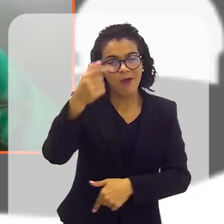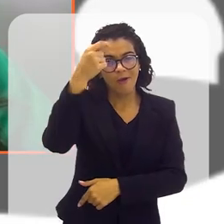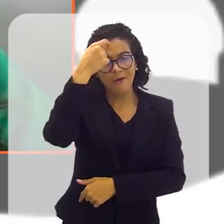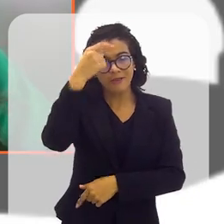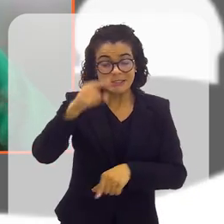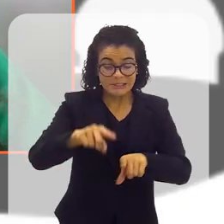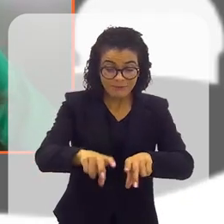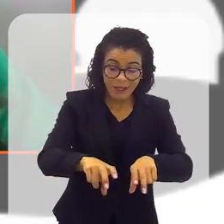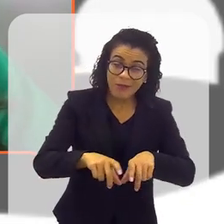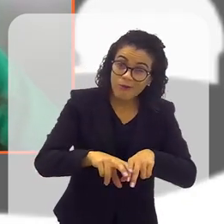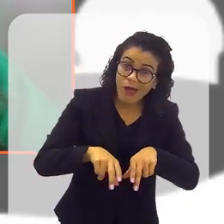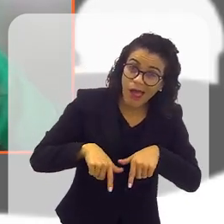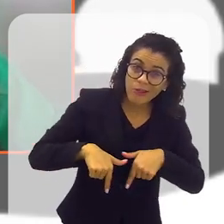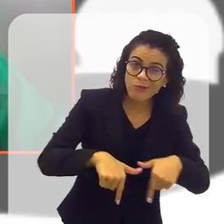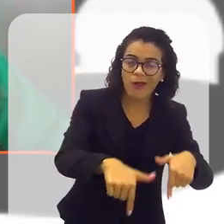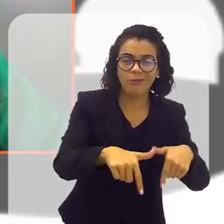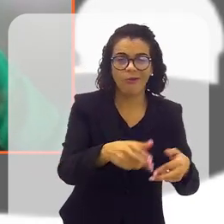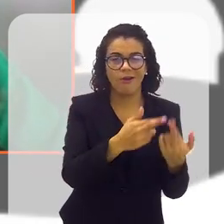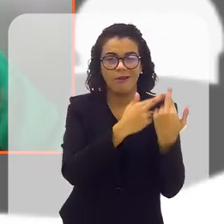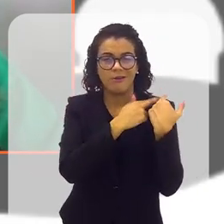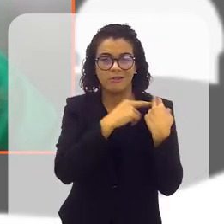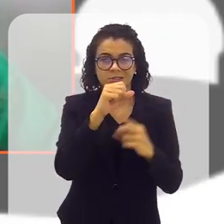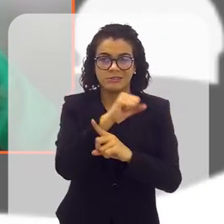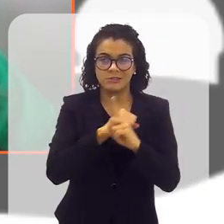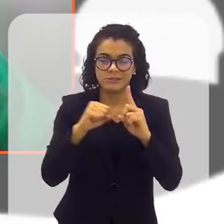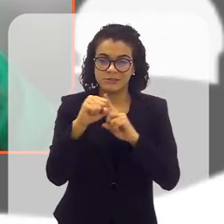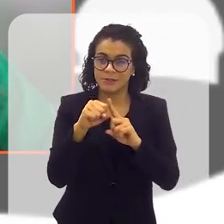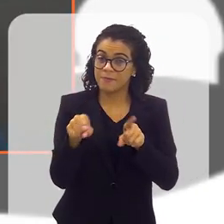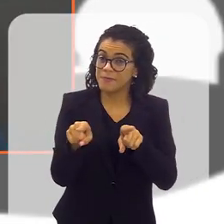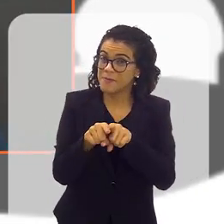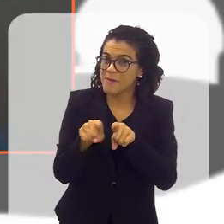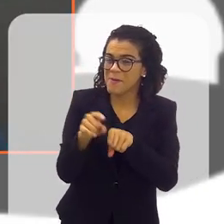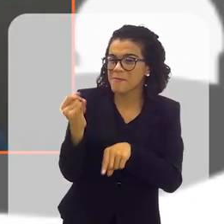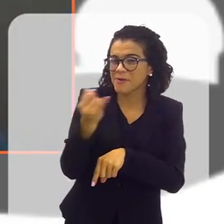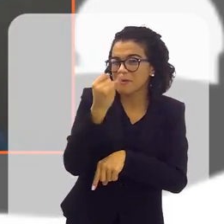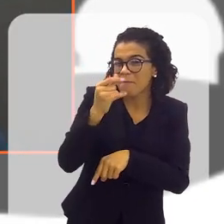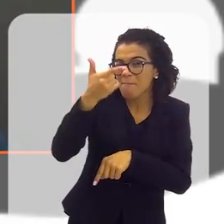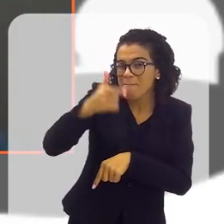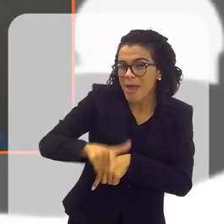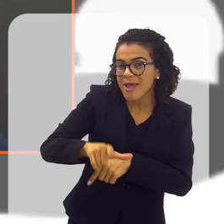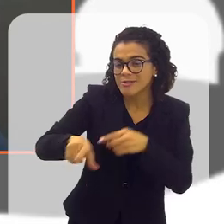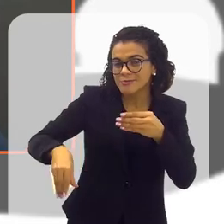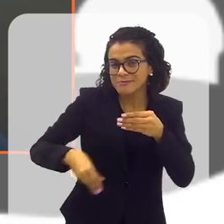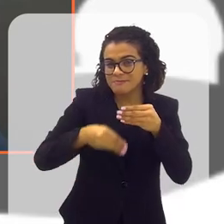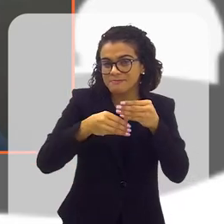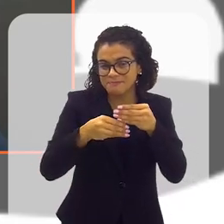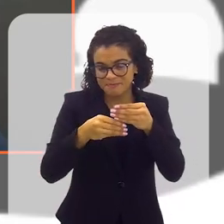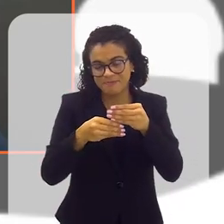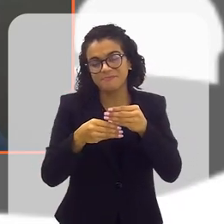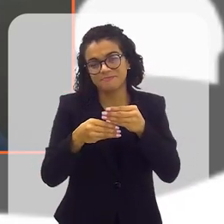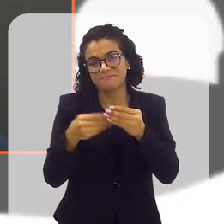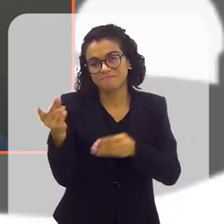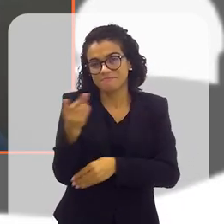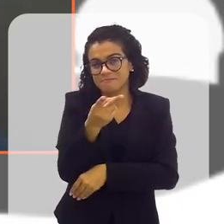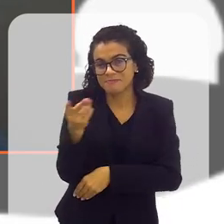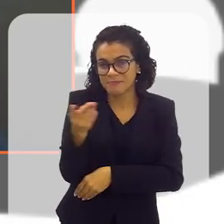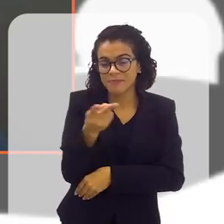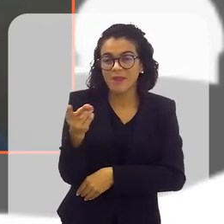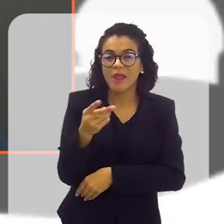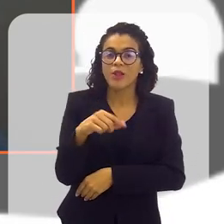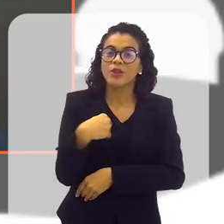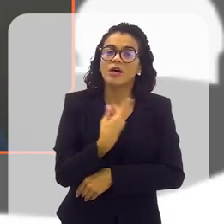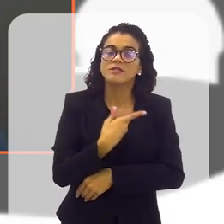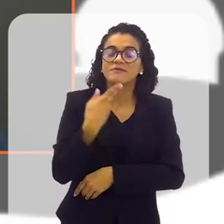consciência, com essa responsabilidade social. E eu acho importante, se me permite mais uma parte, Cláudia e